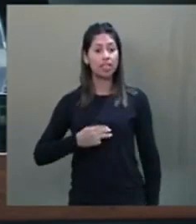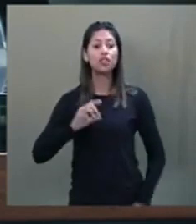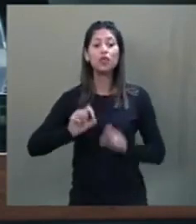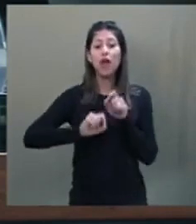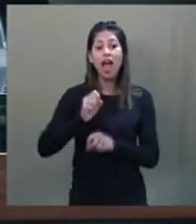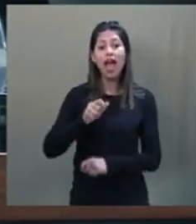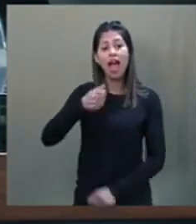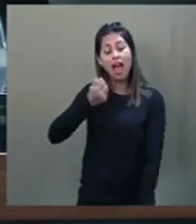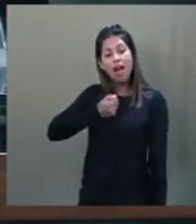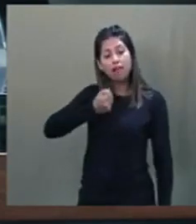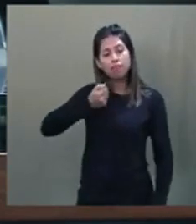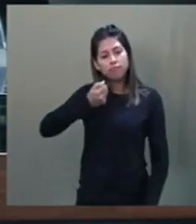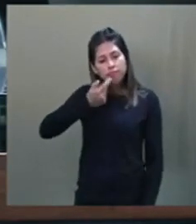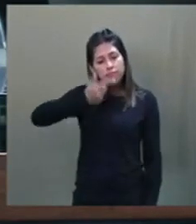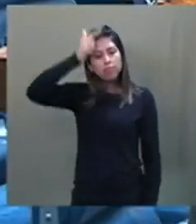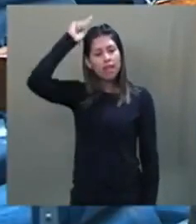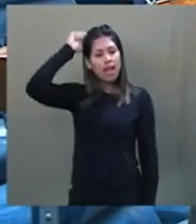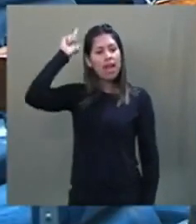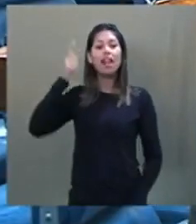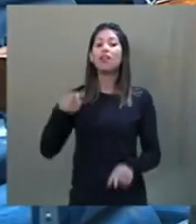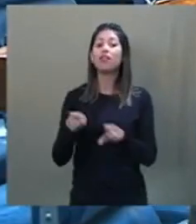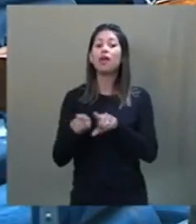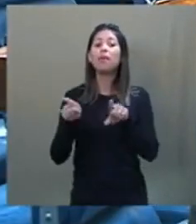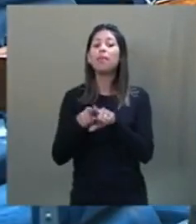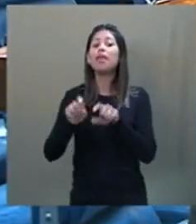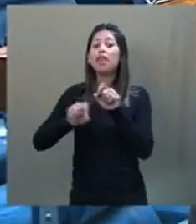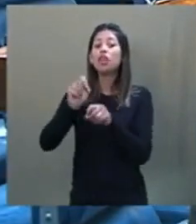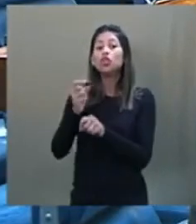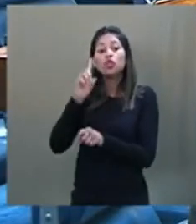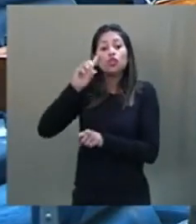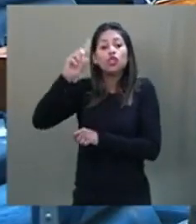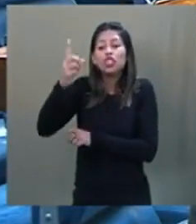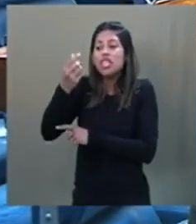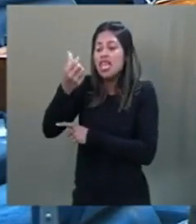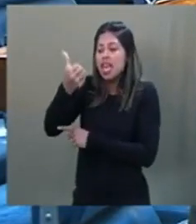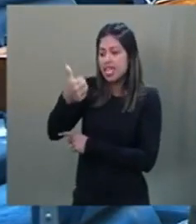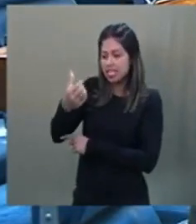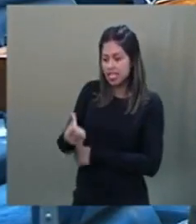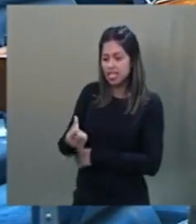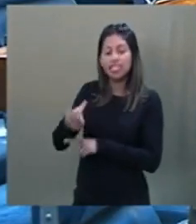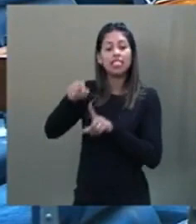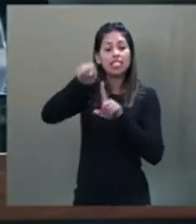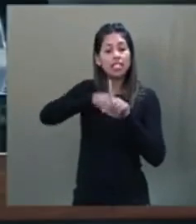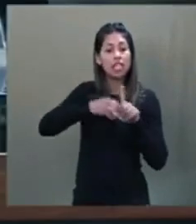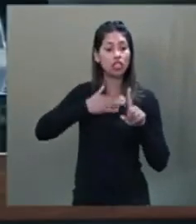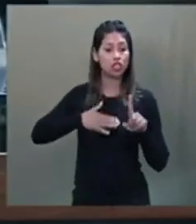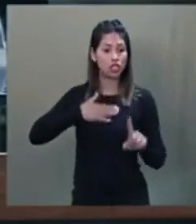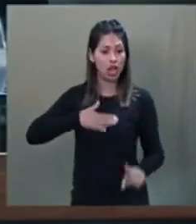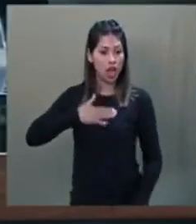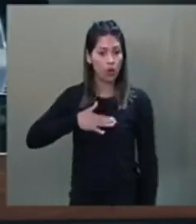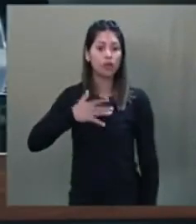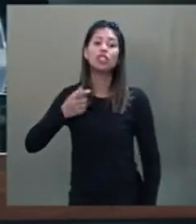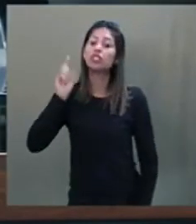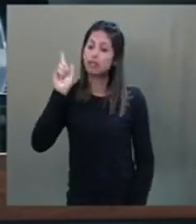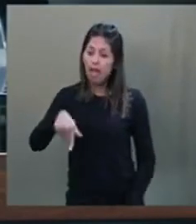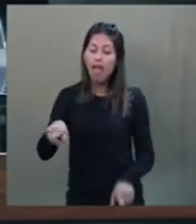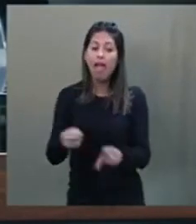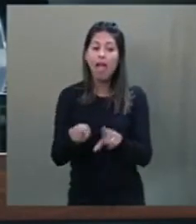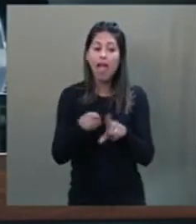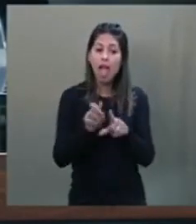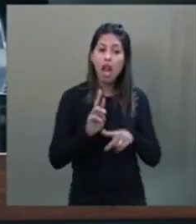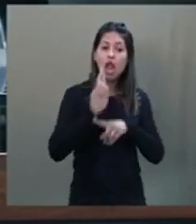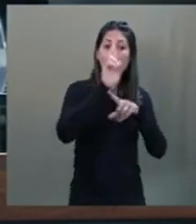assumirá o posto no próximo dia 16 de agosto e será responsável, o TSE, a Justiça Especializada